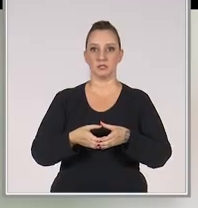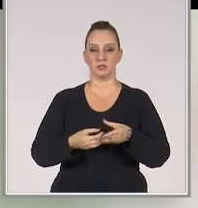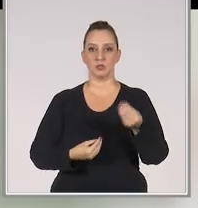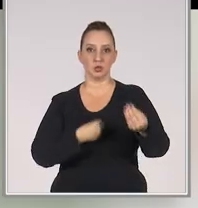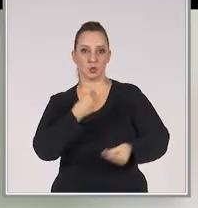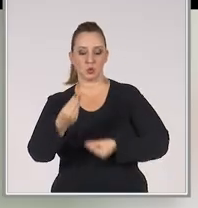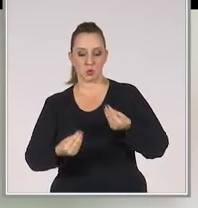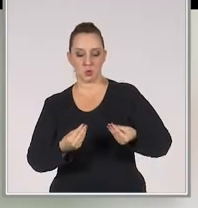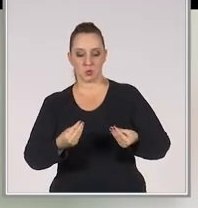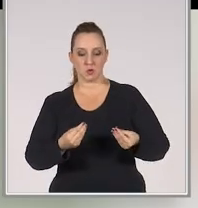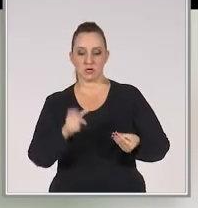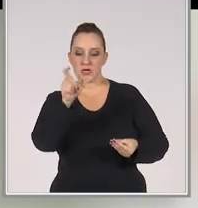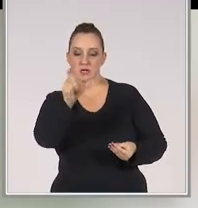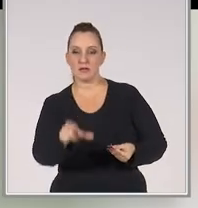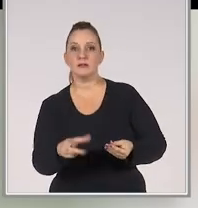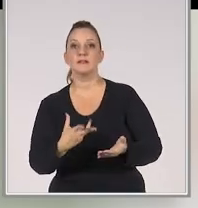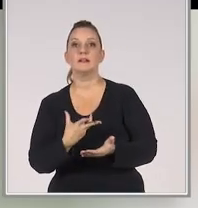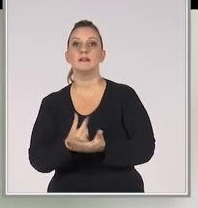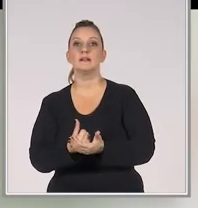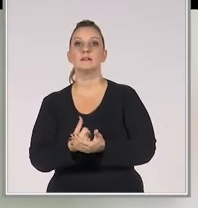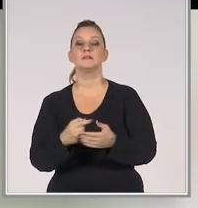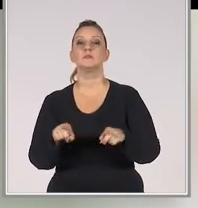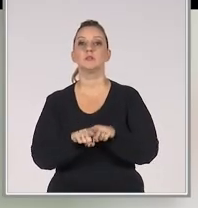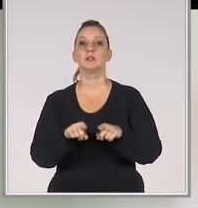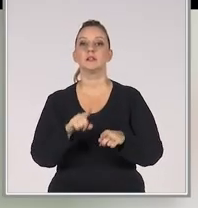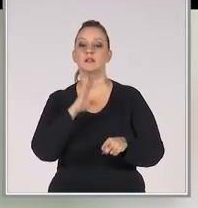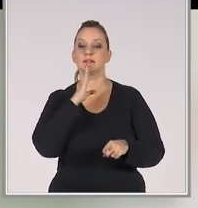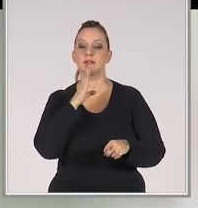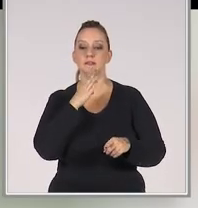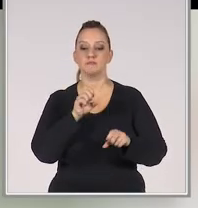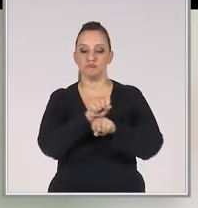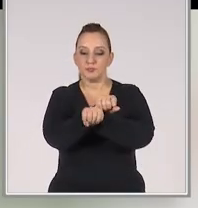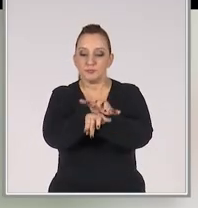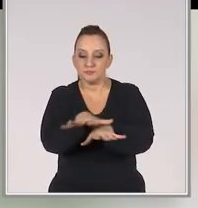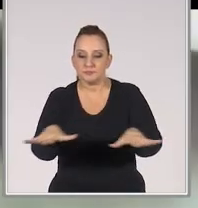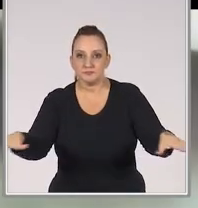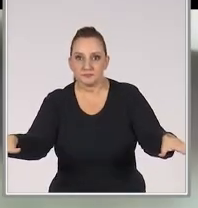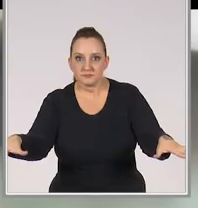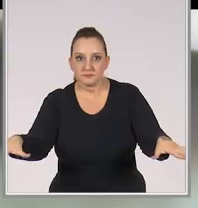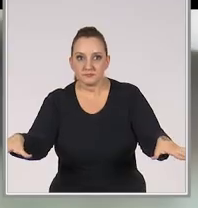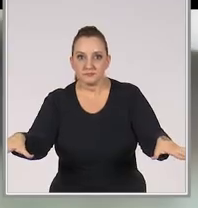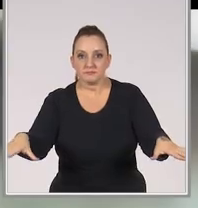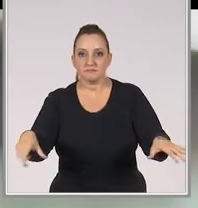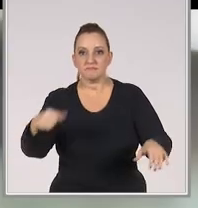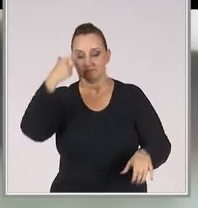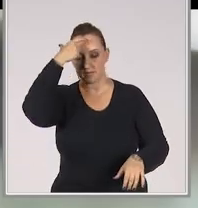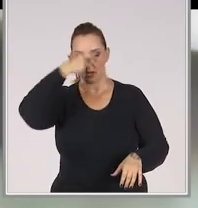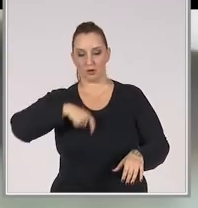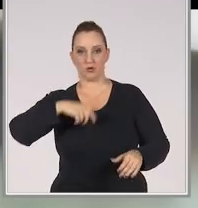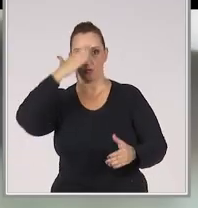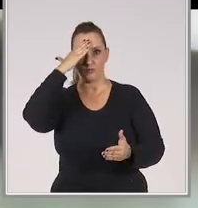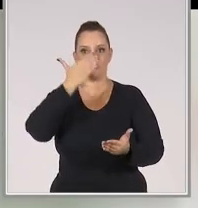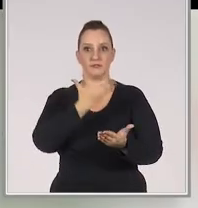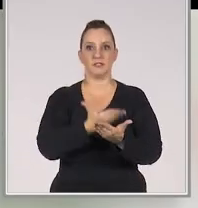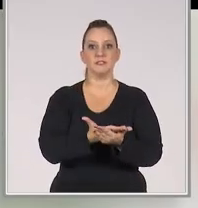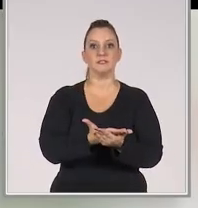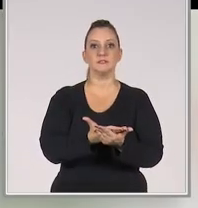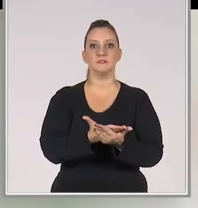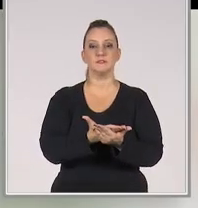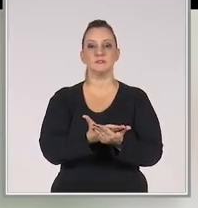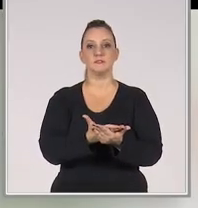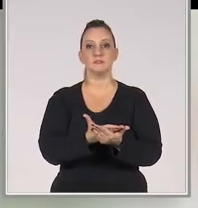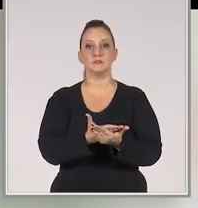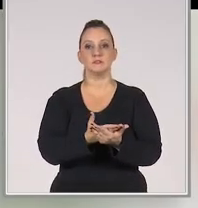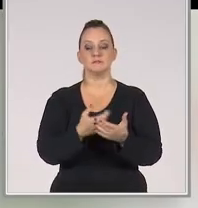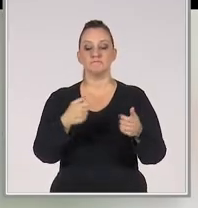Como se portar diante do cliente. Porque é ele que vai passar esse conhecimento para a equipe. Ele tem que ser uma pessoa confiável. E